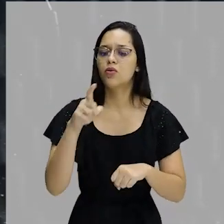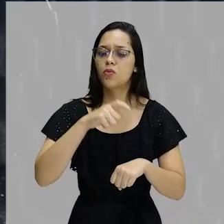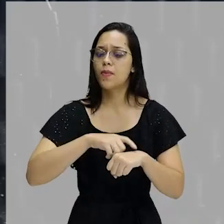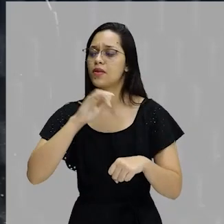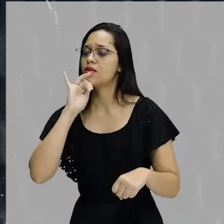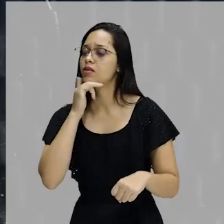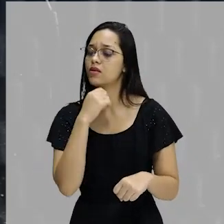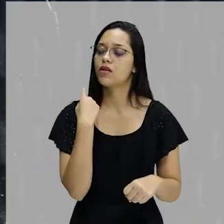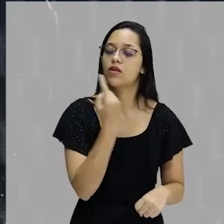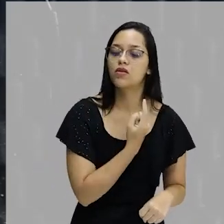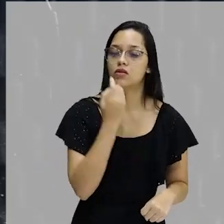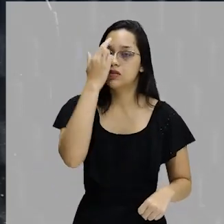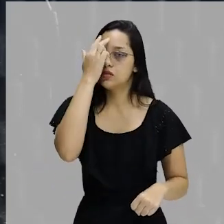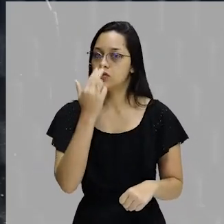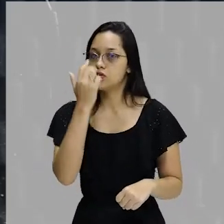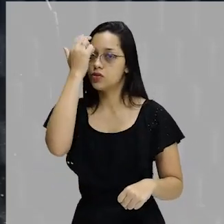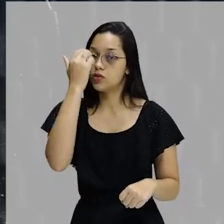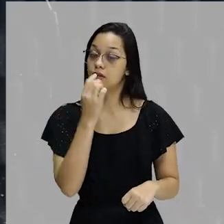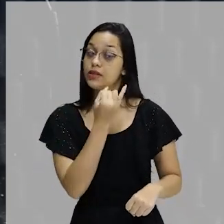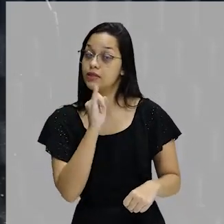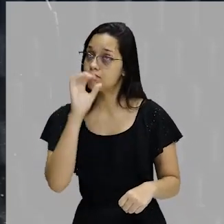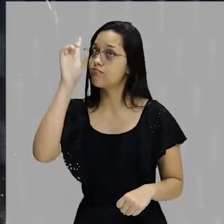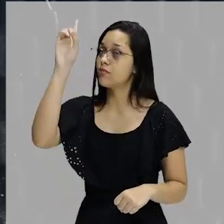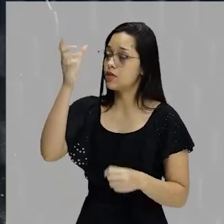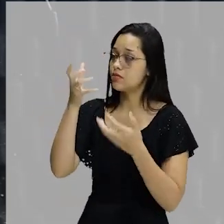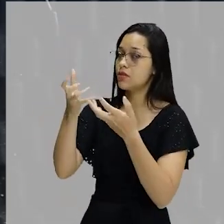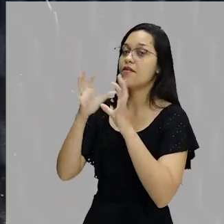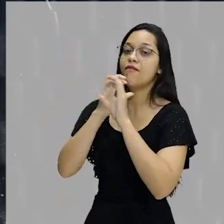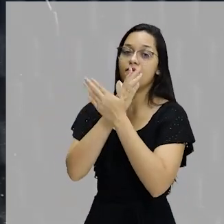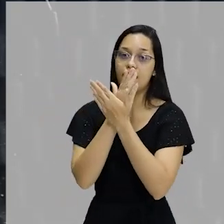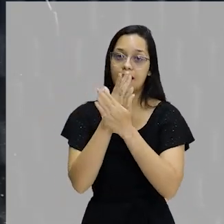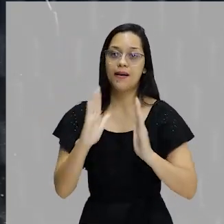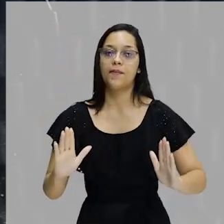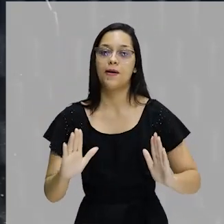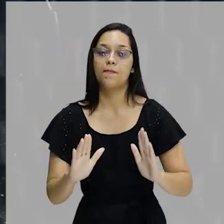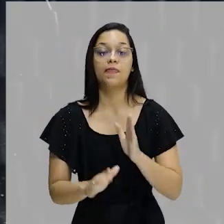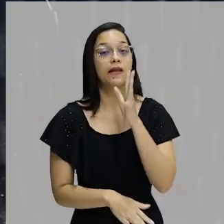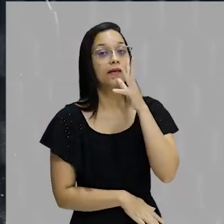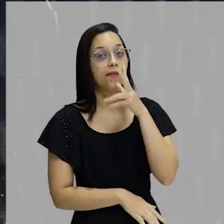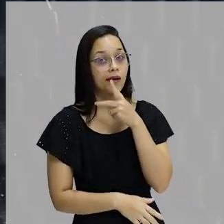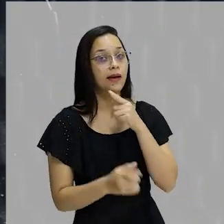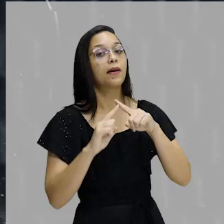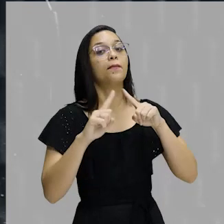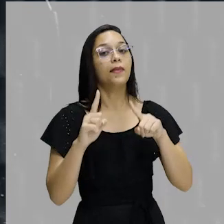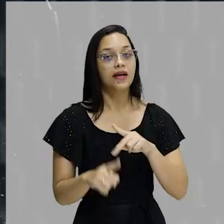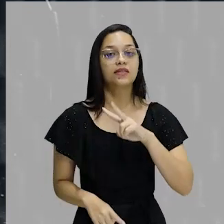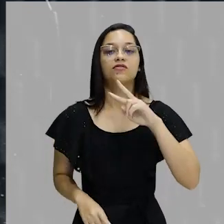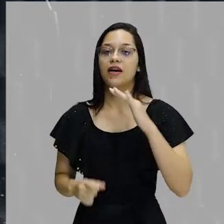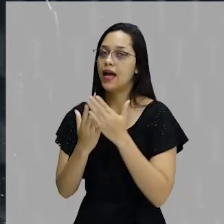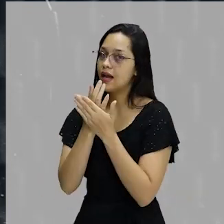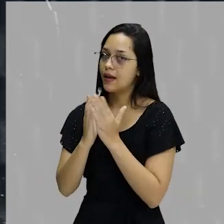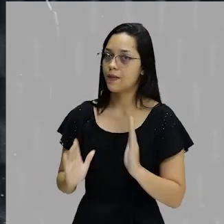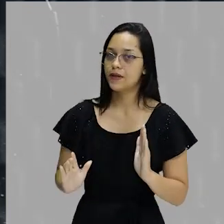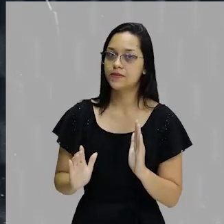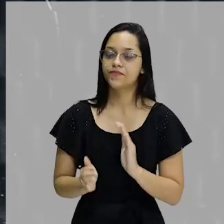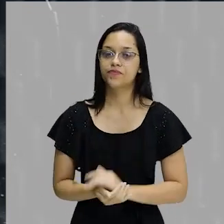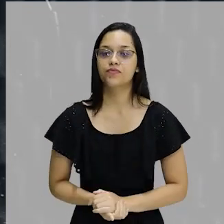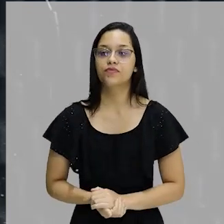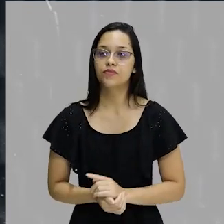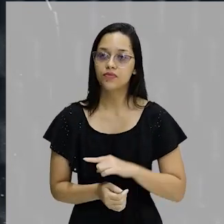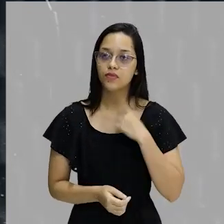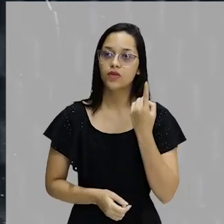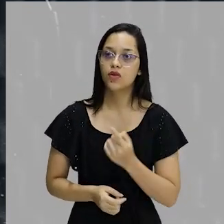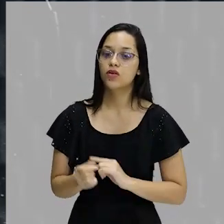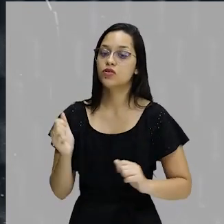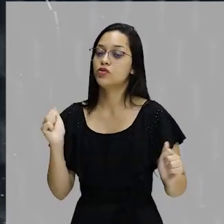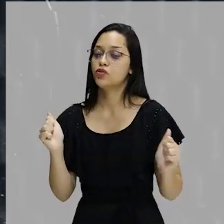triste da nossa história, que se Deus quiser, vai acabar. Está demorando, mas eu tenho certeza que isso tudo vai acabar. Logo, logo,